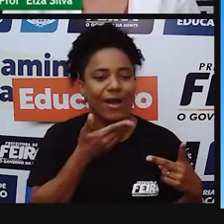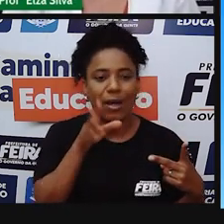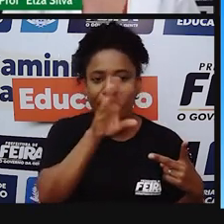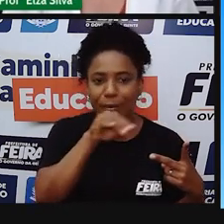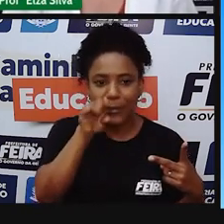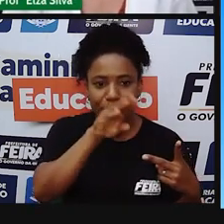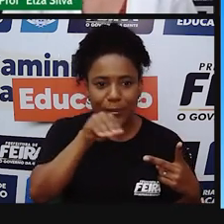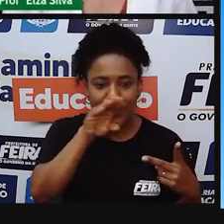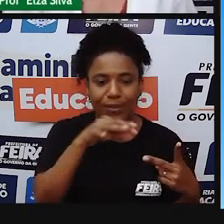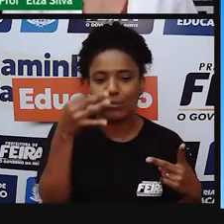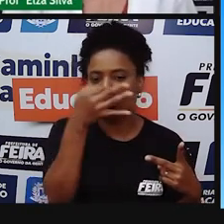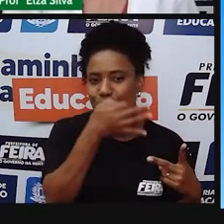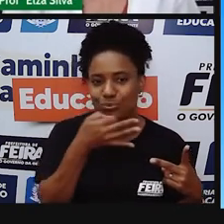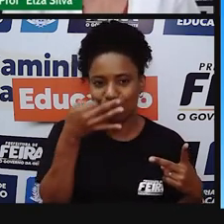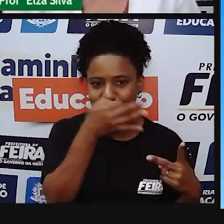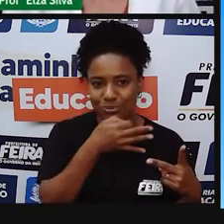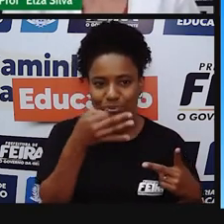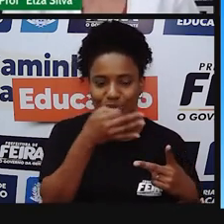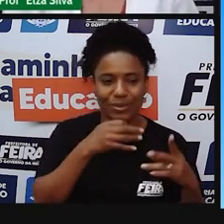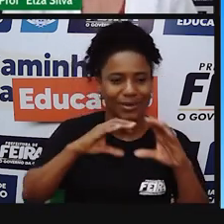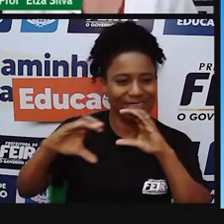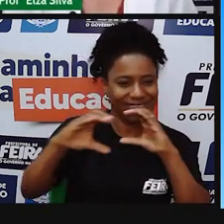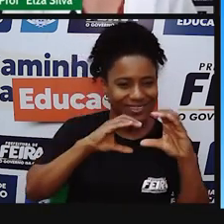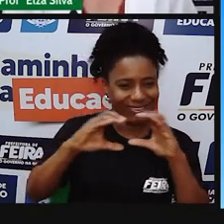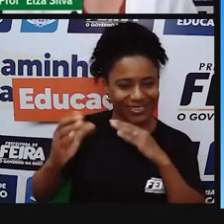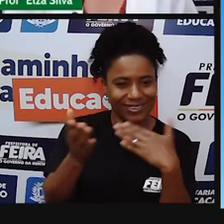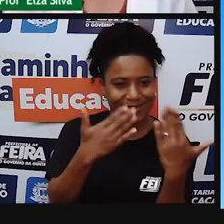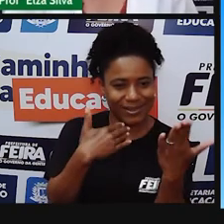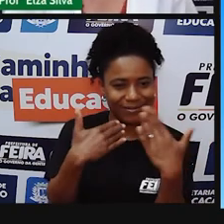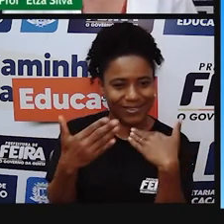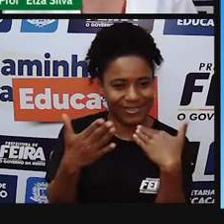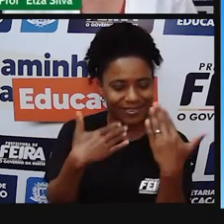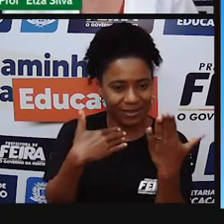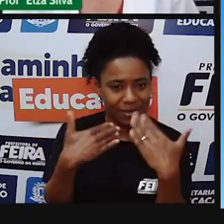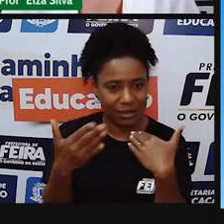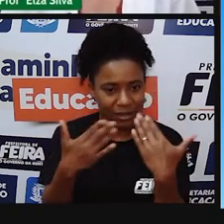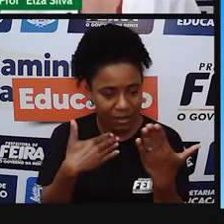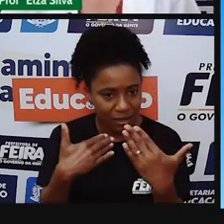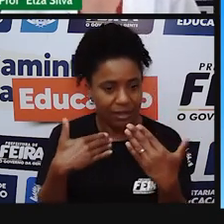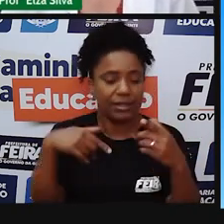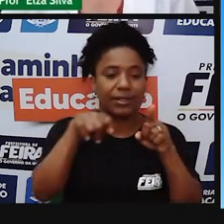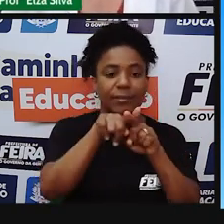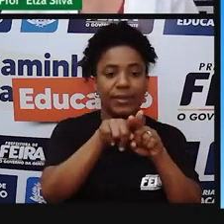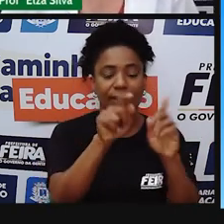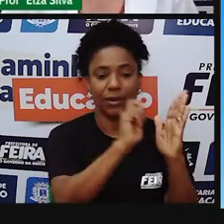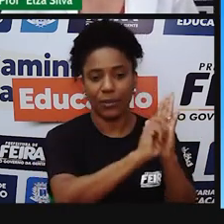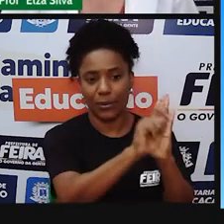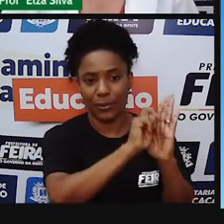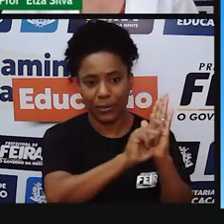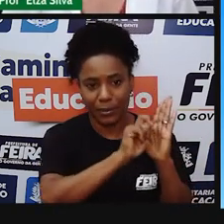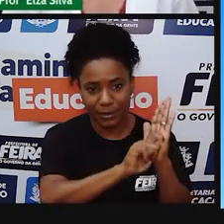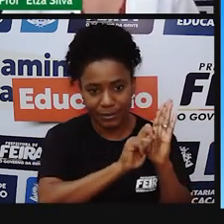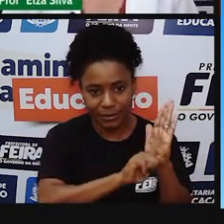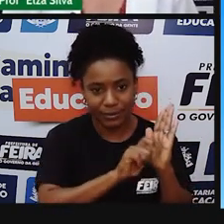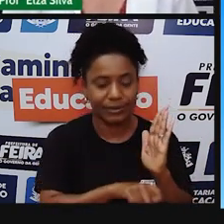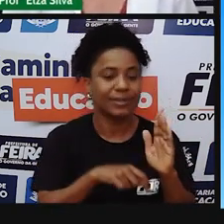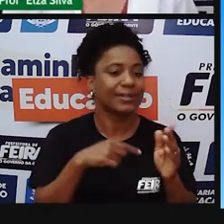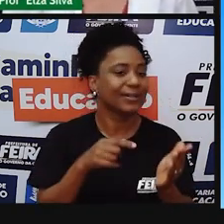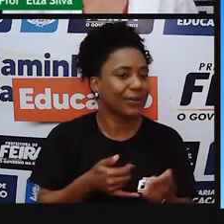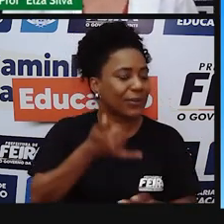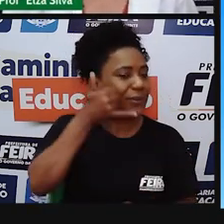falar e a oralidade faz parte até hoje do processo de comunicação. Evoluímos para a escrita,